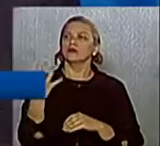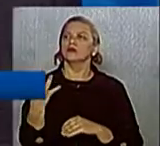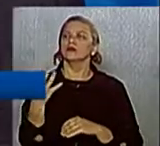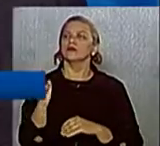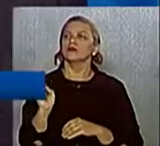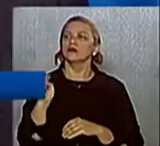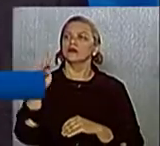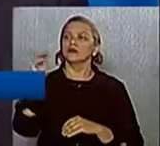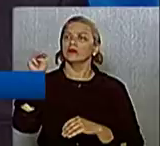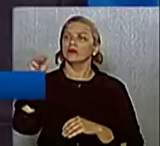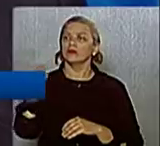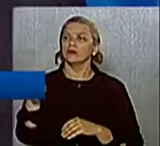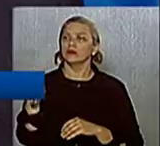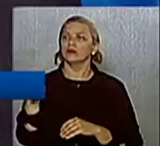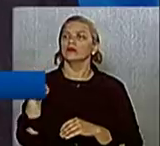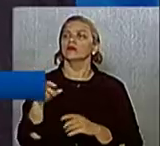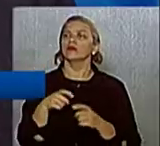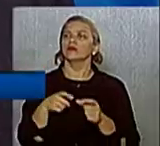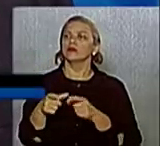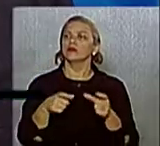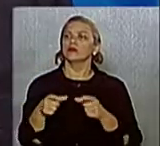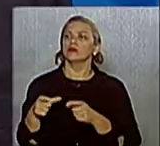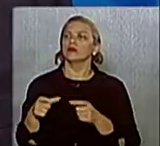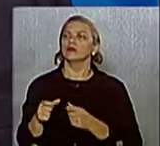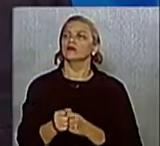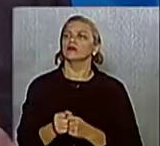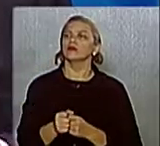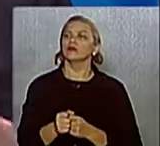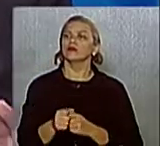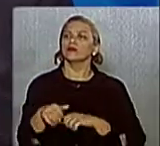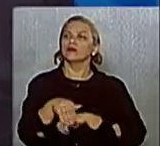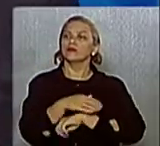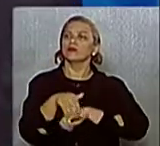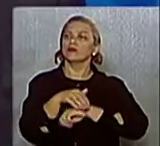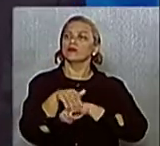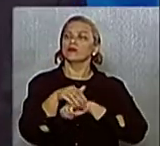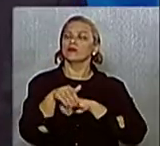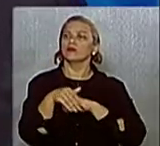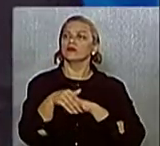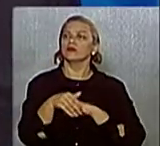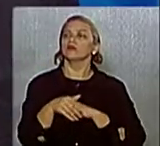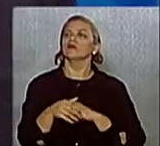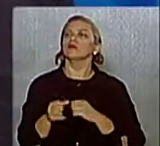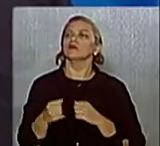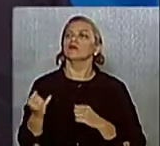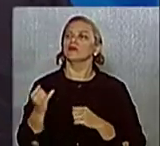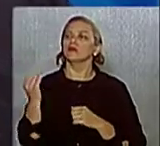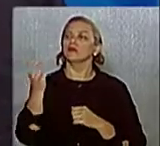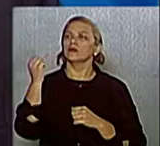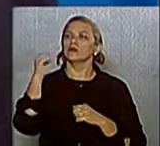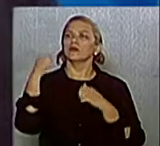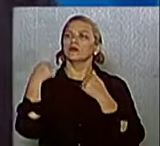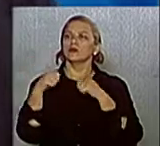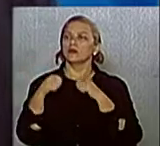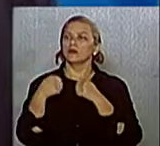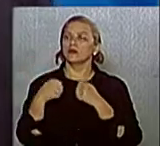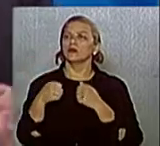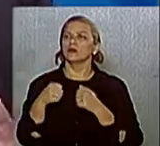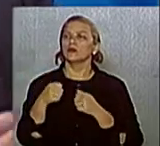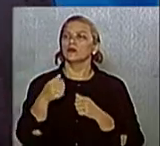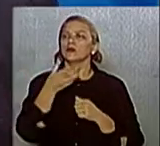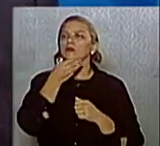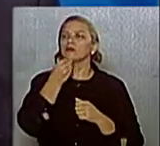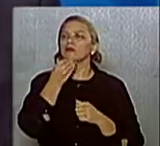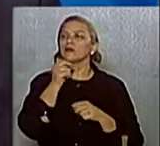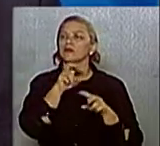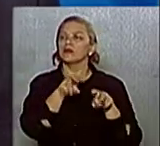sentido do bairro do Gomeral. Estrada é uma das grandes necessidades do homem do campo. Quais